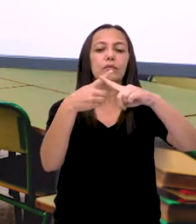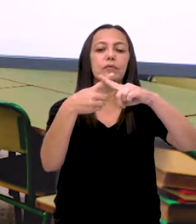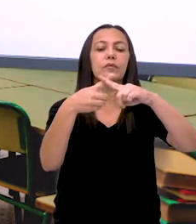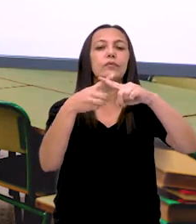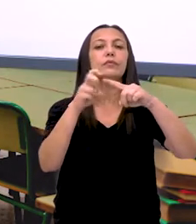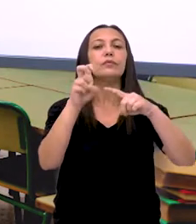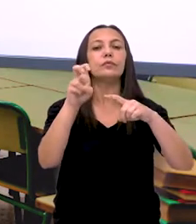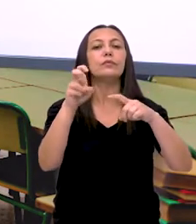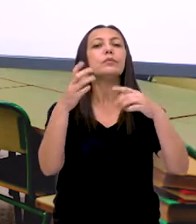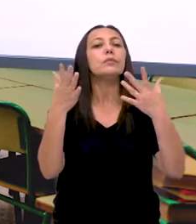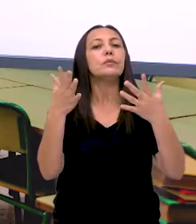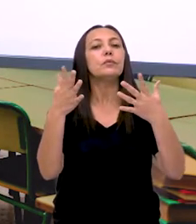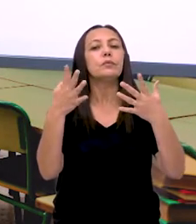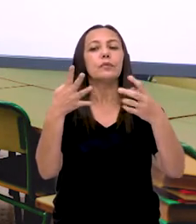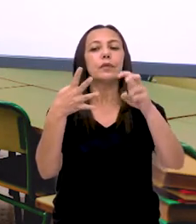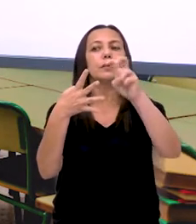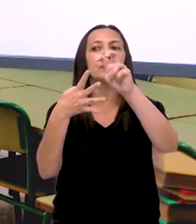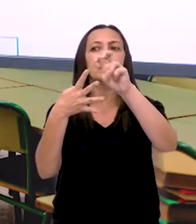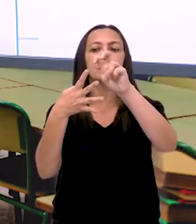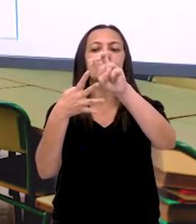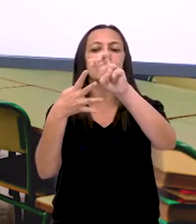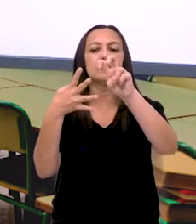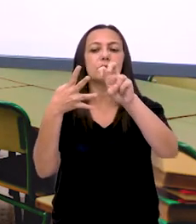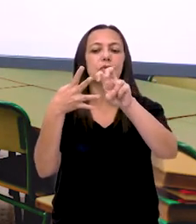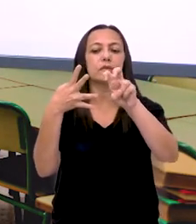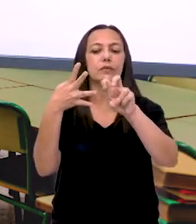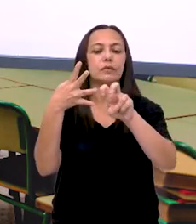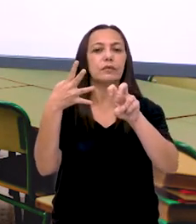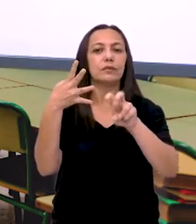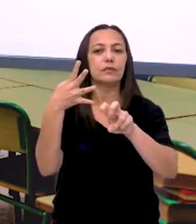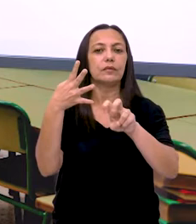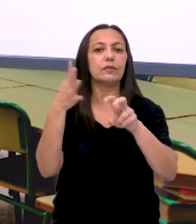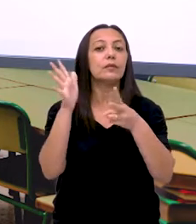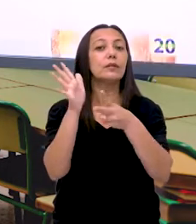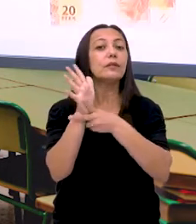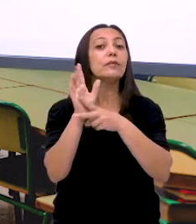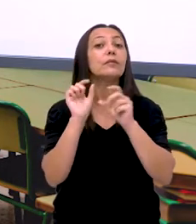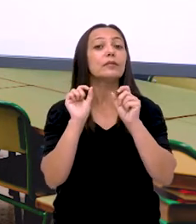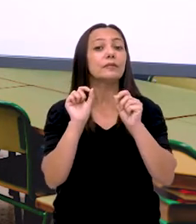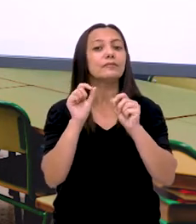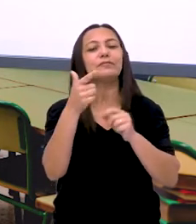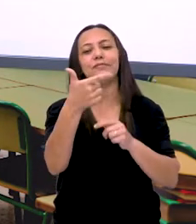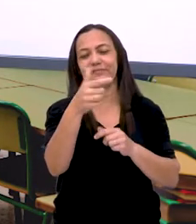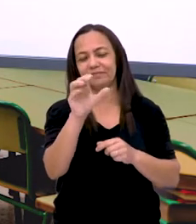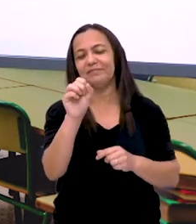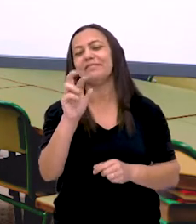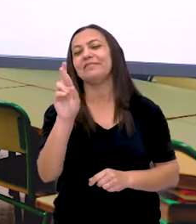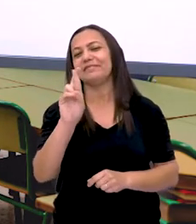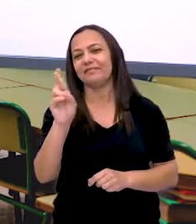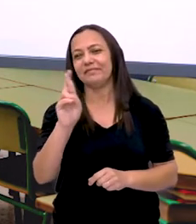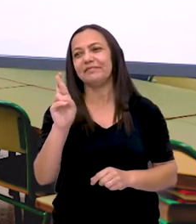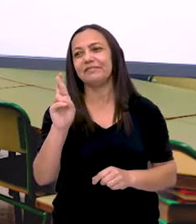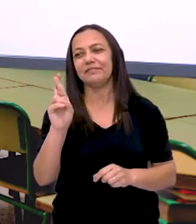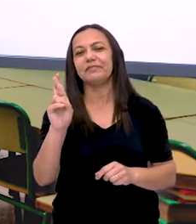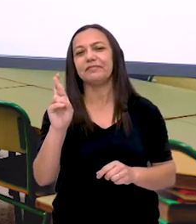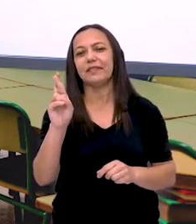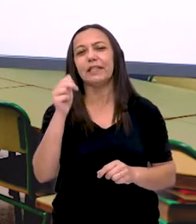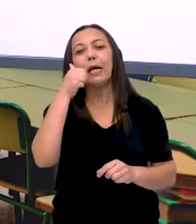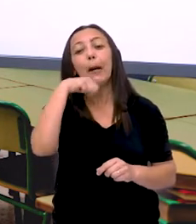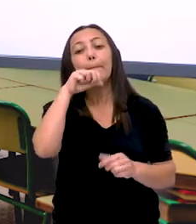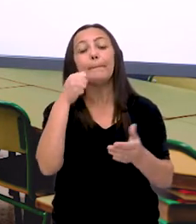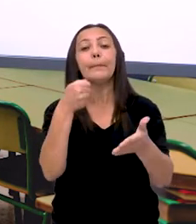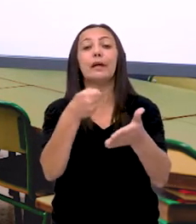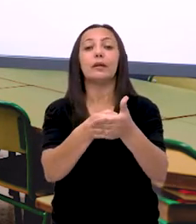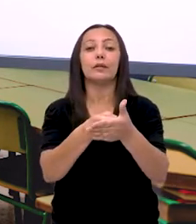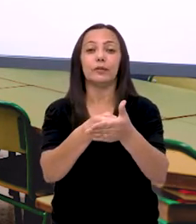Quando eu junto 5 mais 5 mais 5 mais 5, eu tenho o total de 20 reais pago pelo